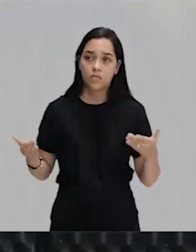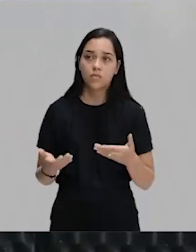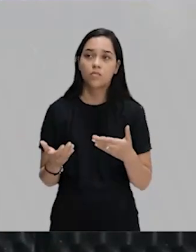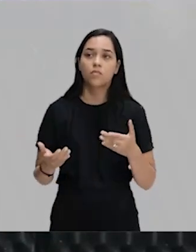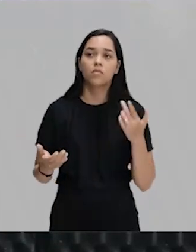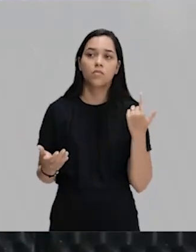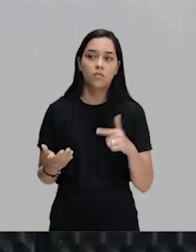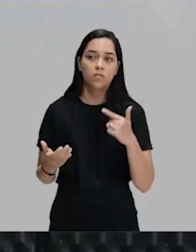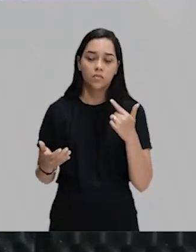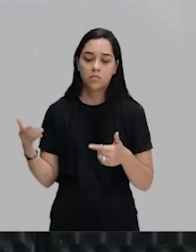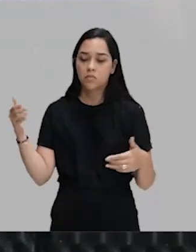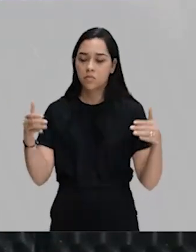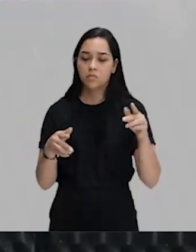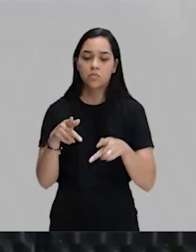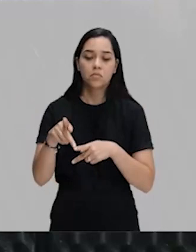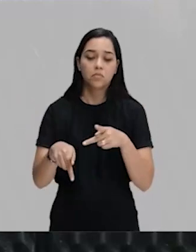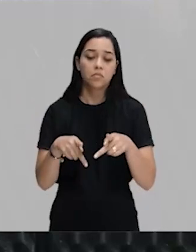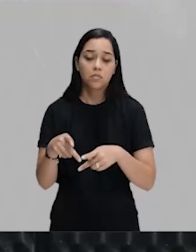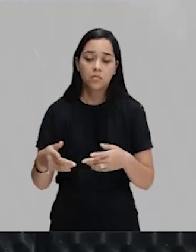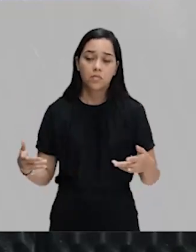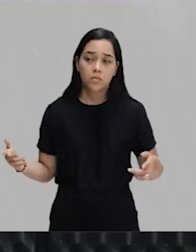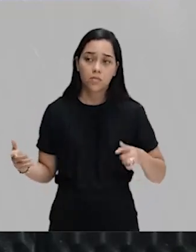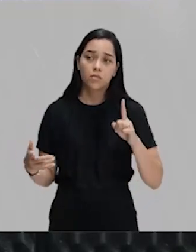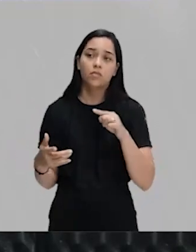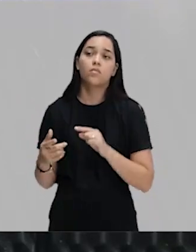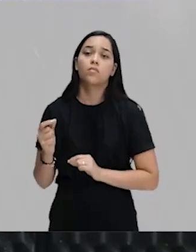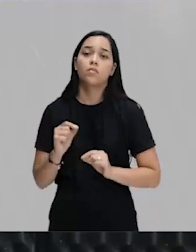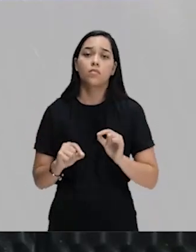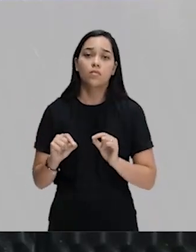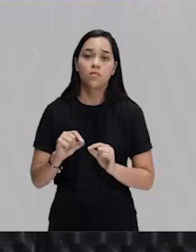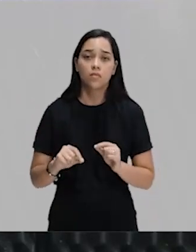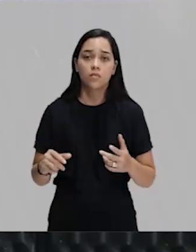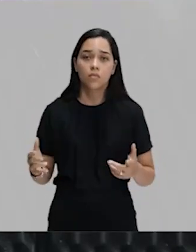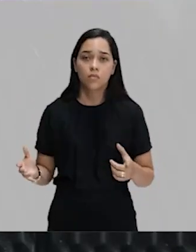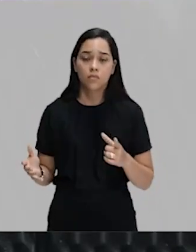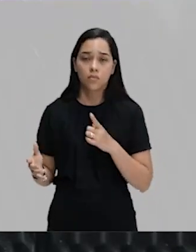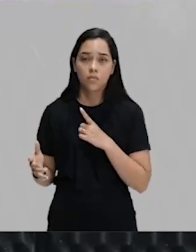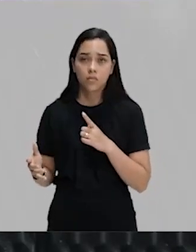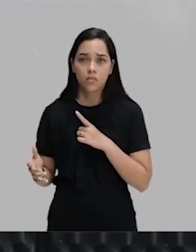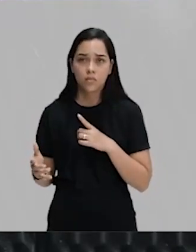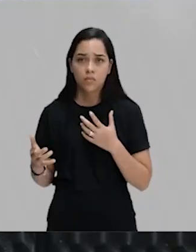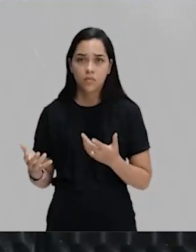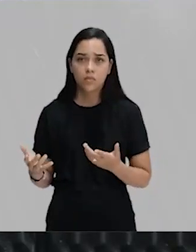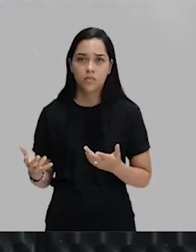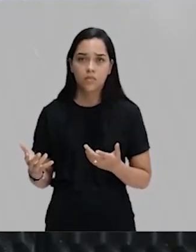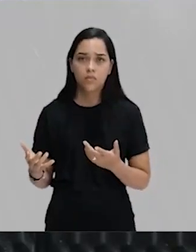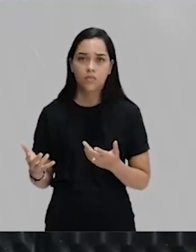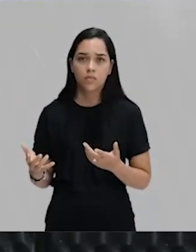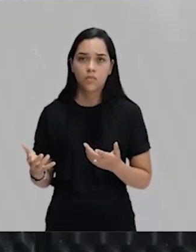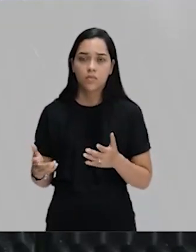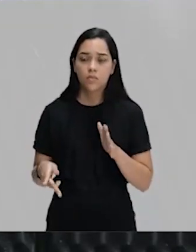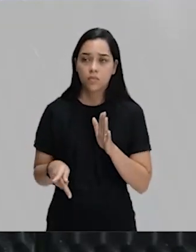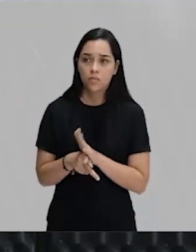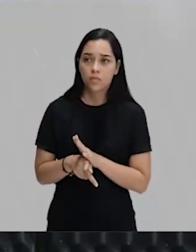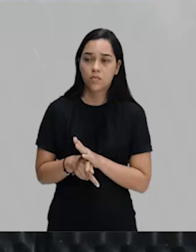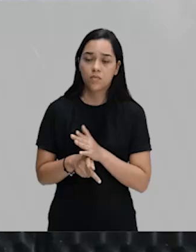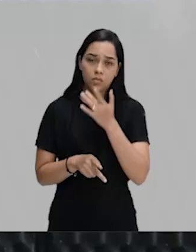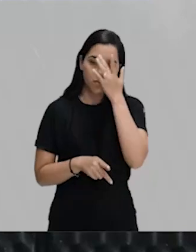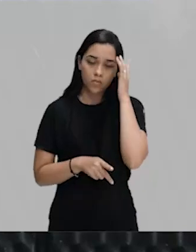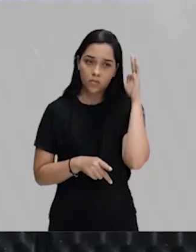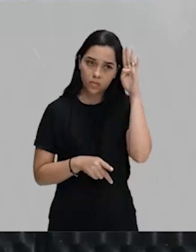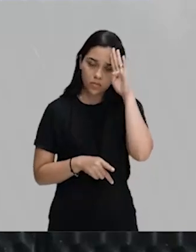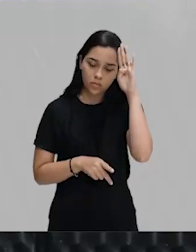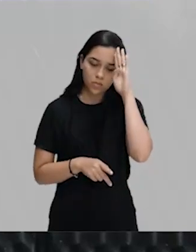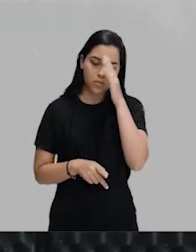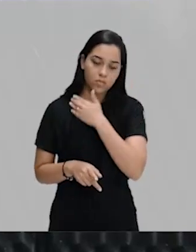sem participação popular. Ou seja, uma república que nasce a partir de uma ação dos militares do